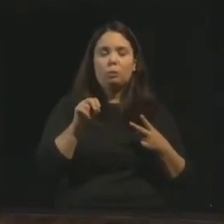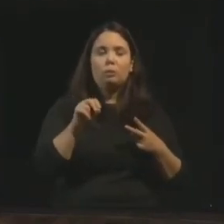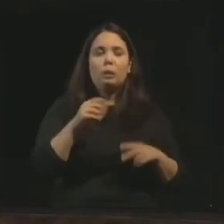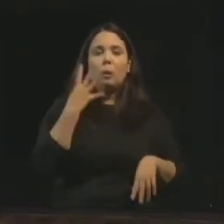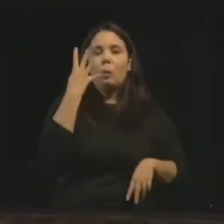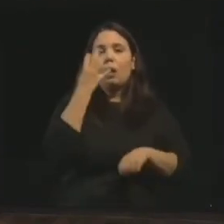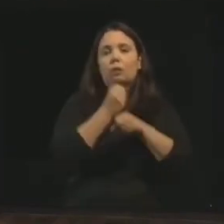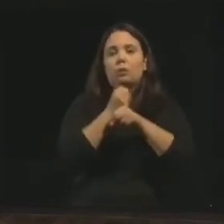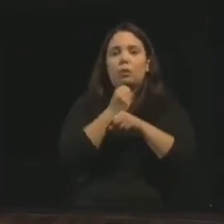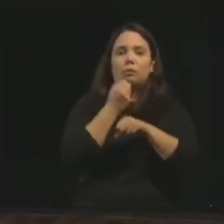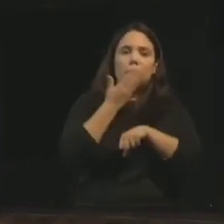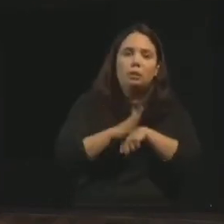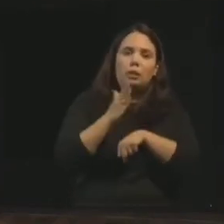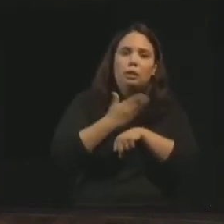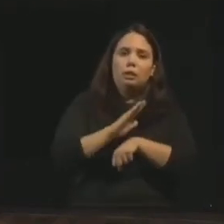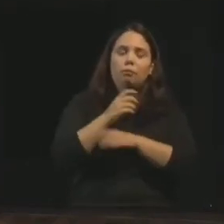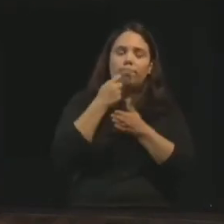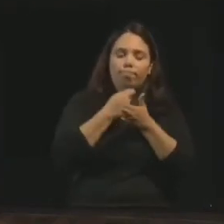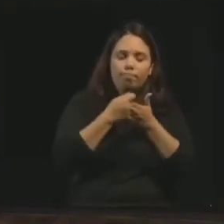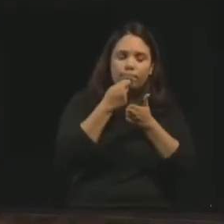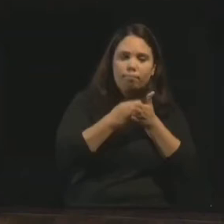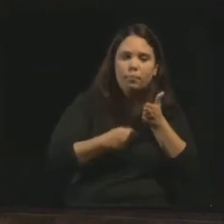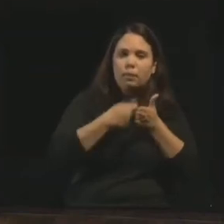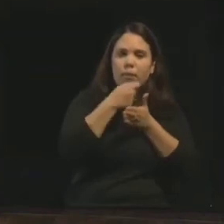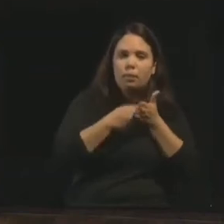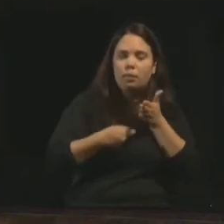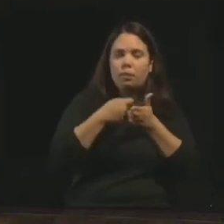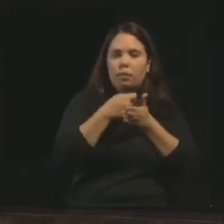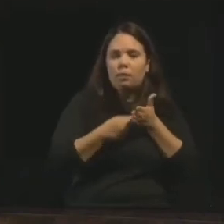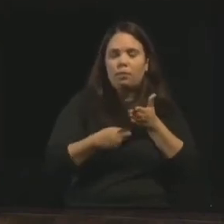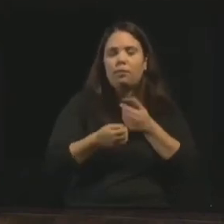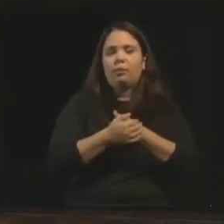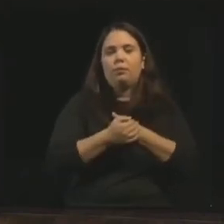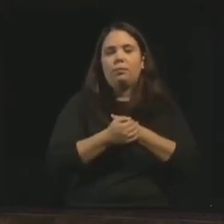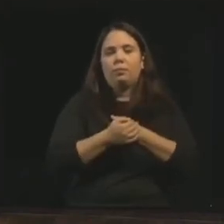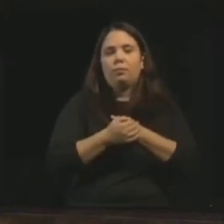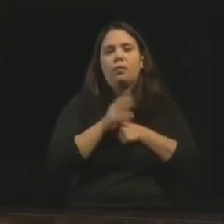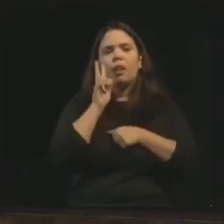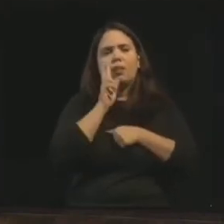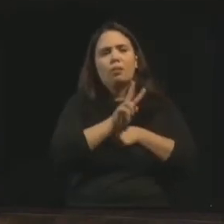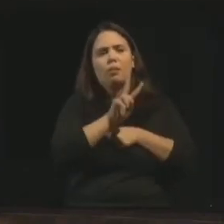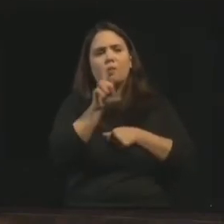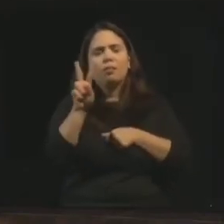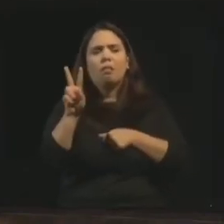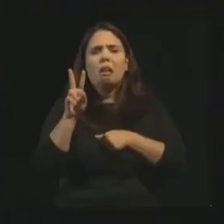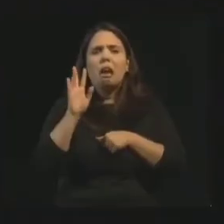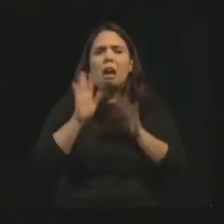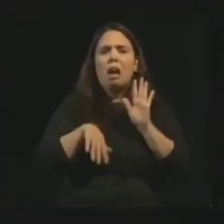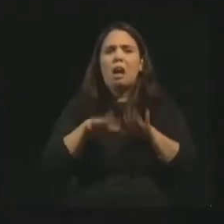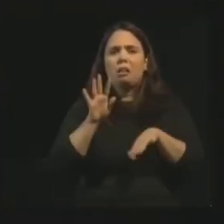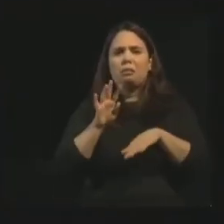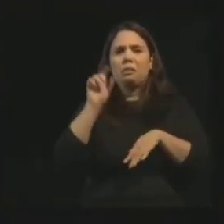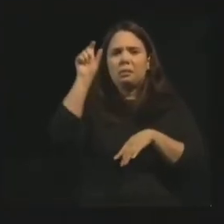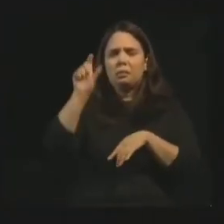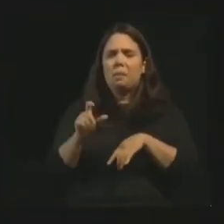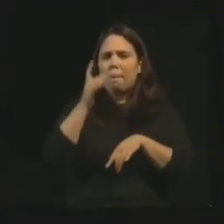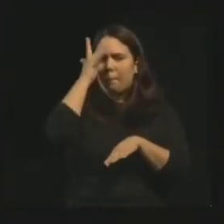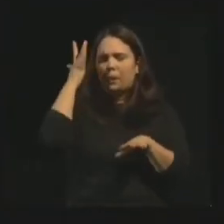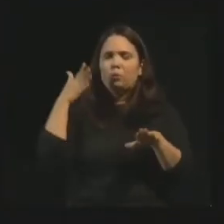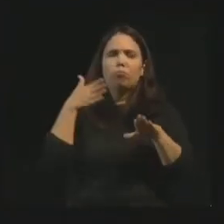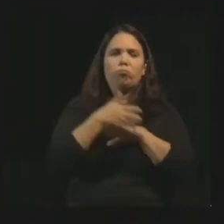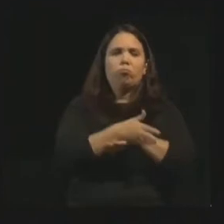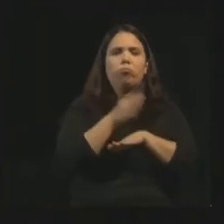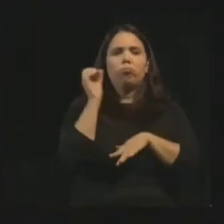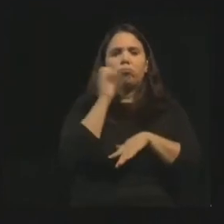treinando, pessoal, a psicografia. E a gente vê companheiros que mal adentram uma instituição e já